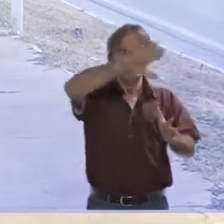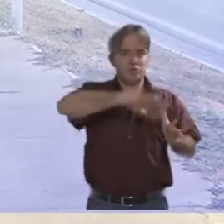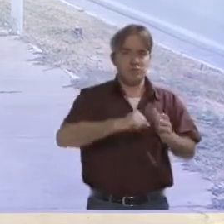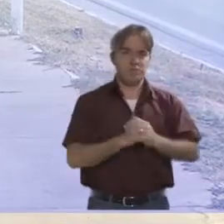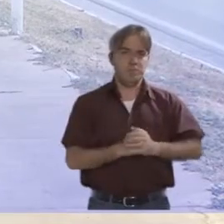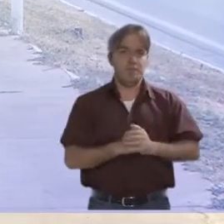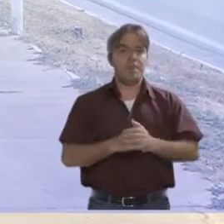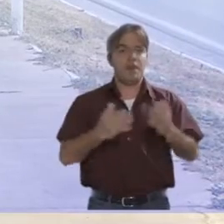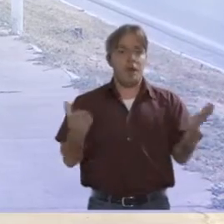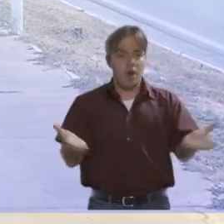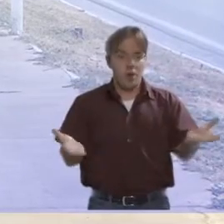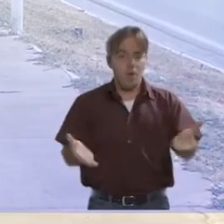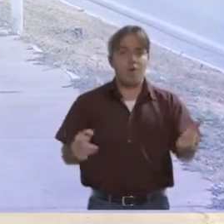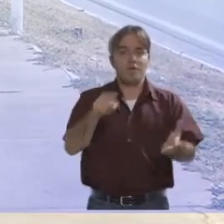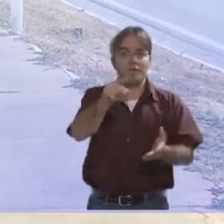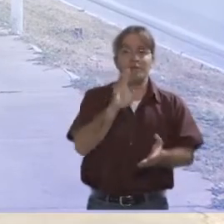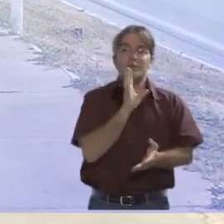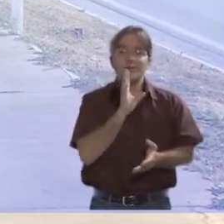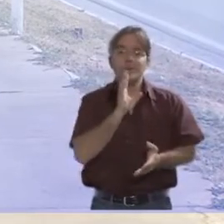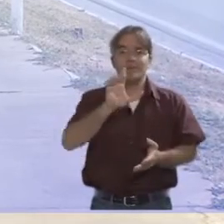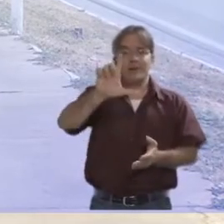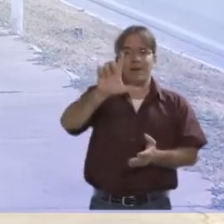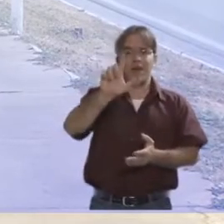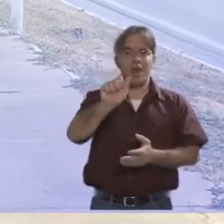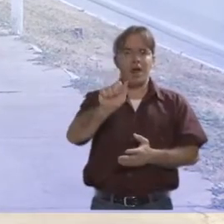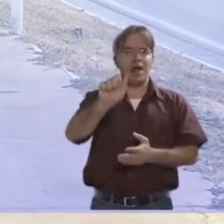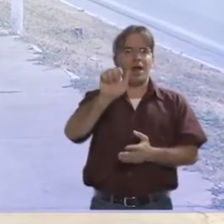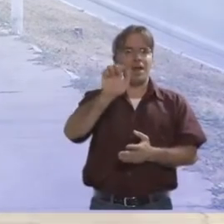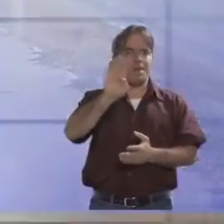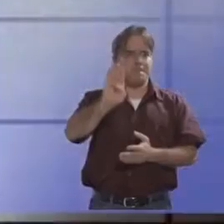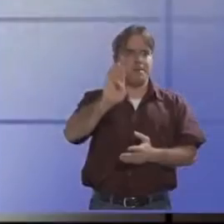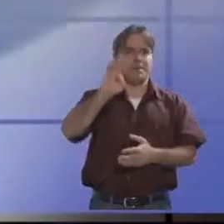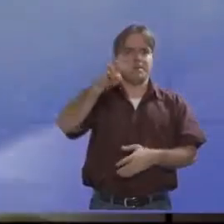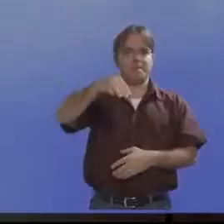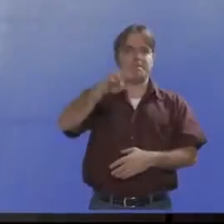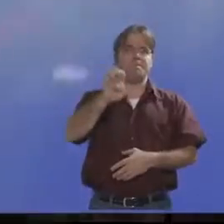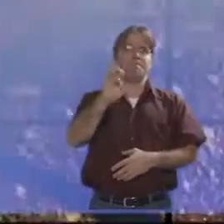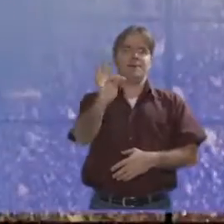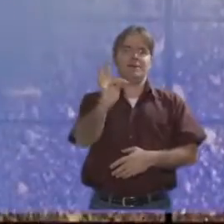Nessa edição do Ciência do Semiárido, você vai conhecer o LabMet da Univasf.